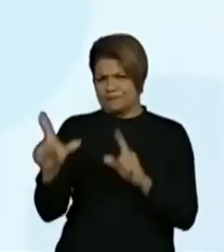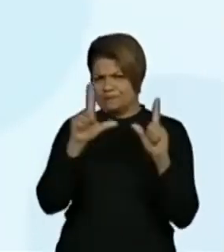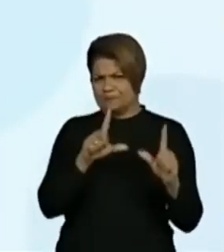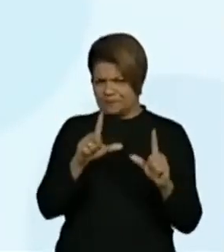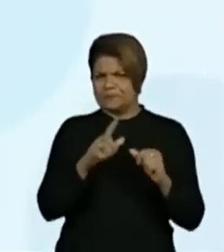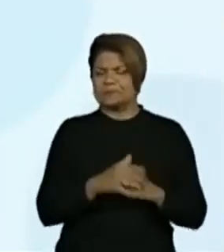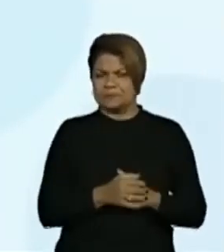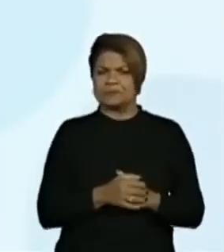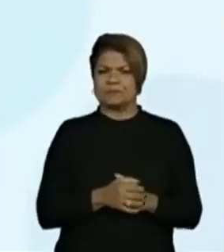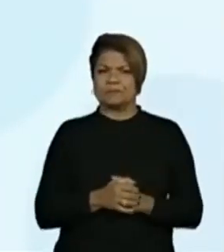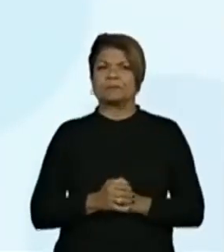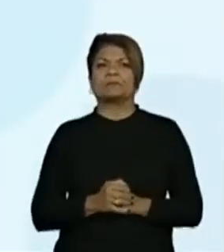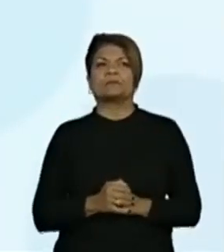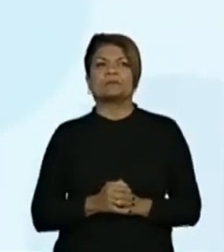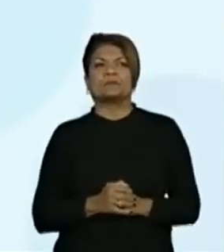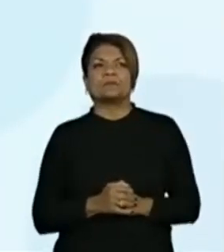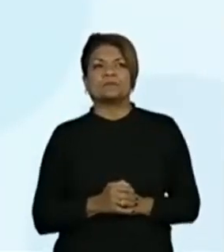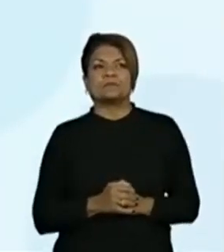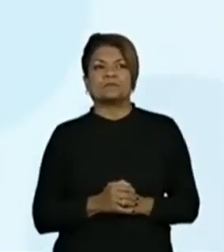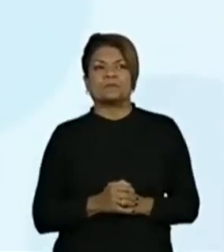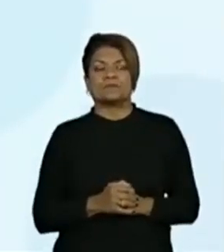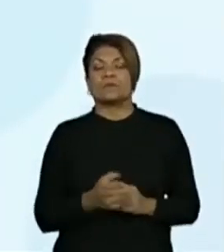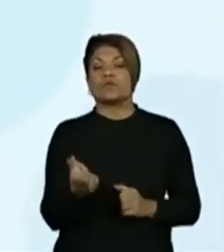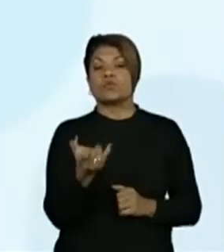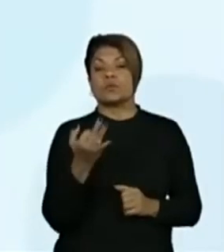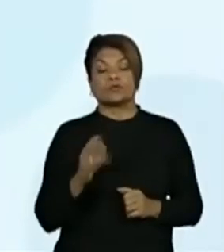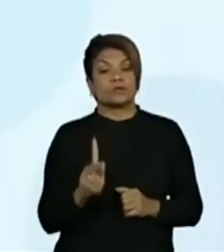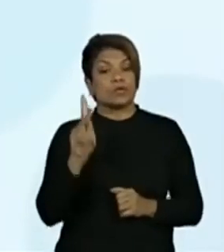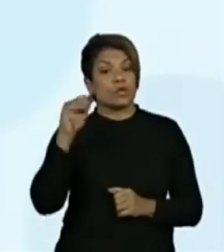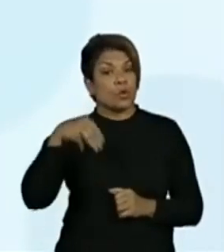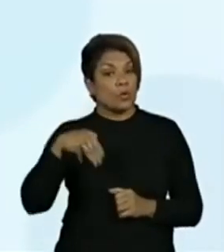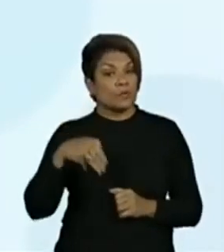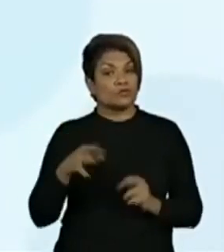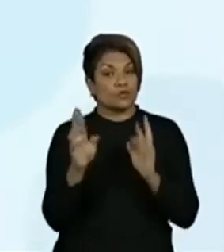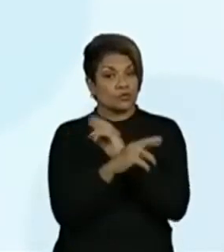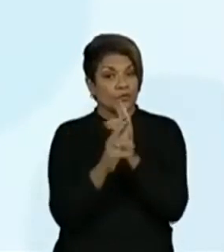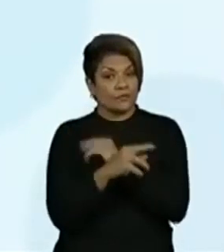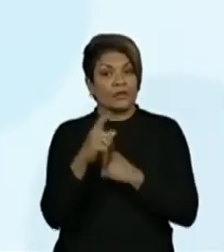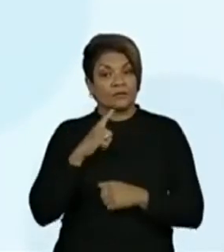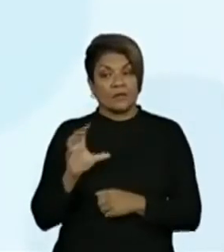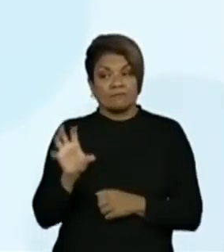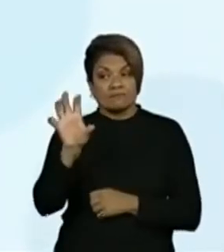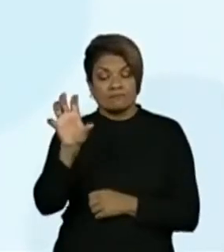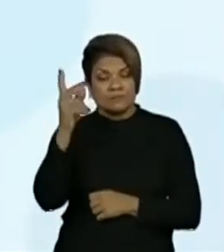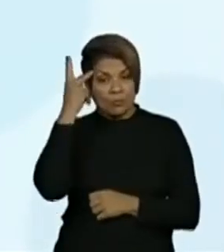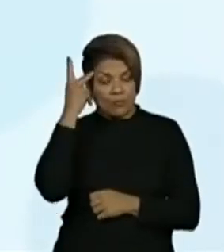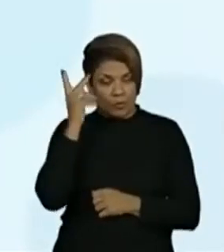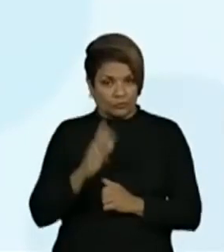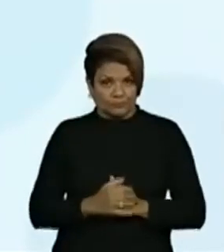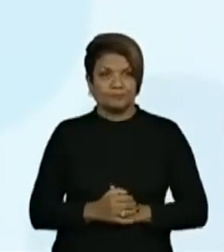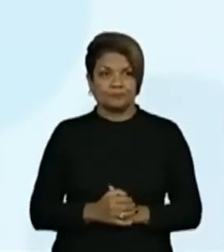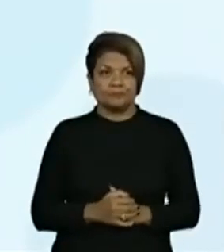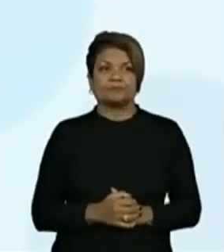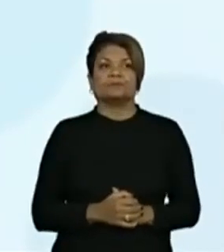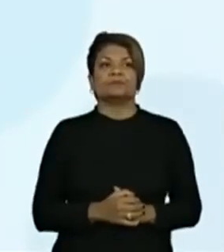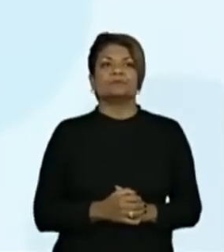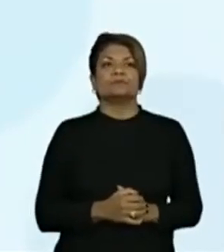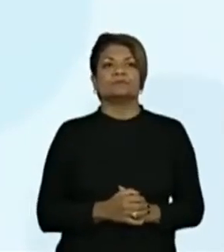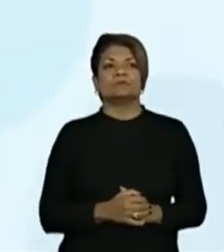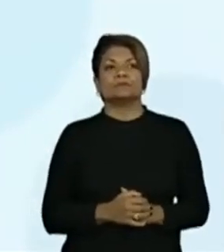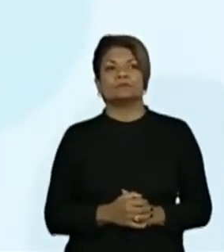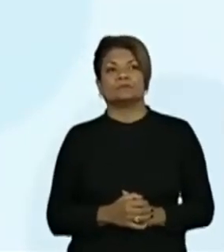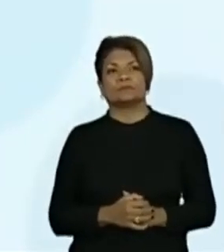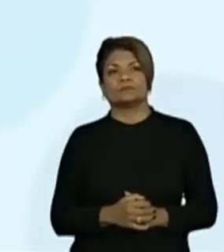destacar lá no texto. Então, quantos quilômetros de rodovia tem o Estado de São Paulo? Vejam lá.